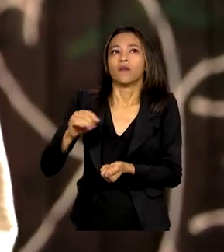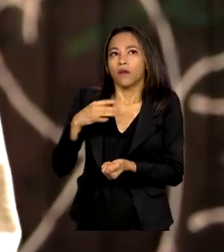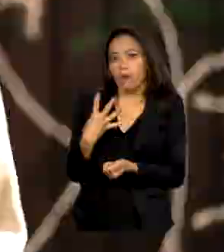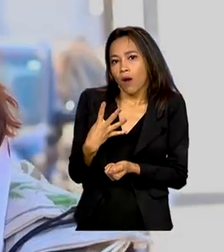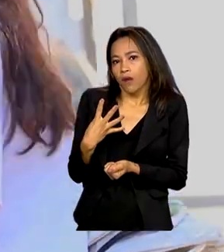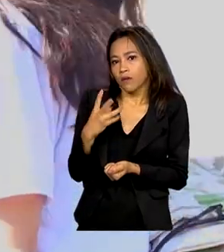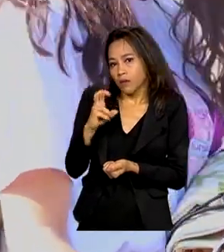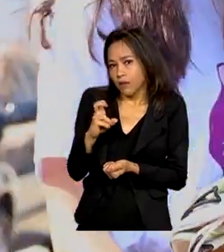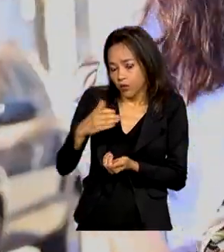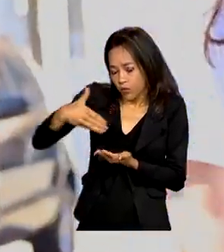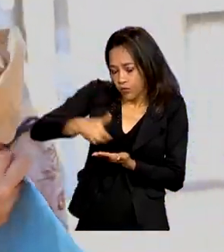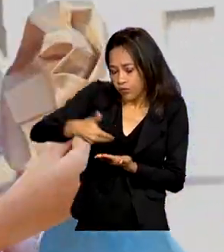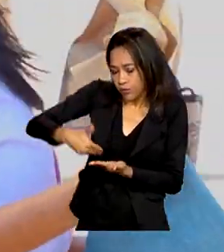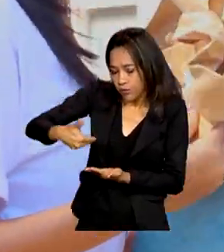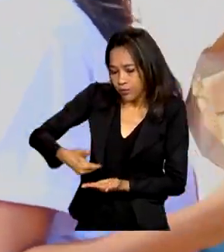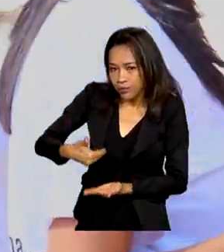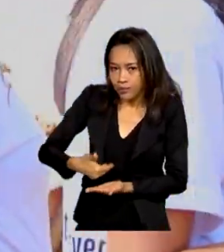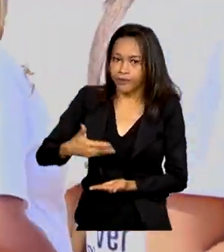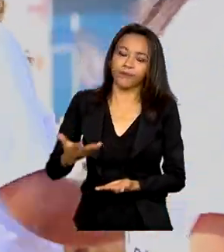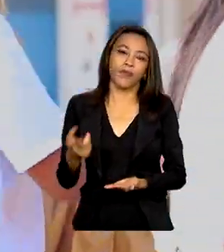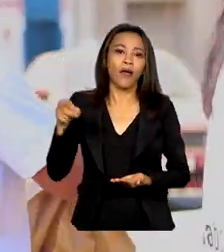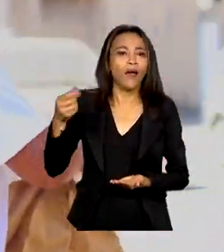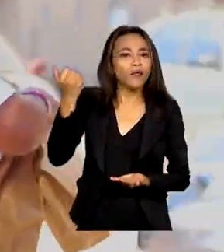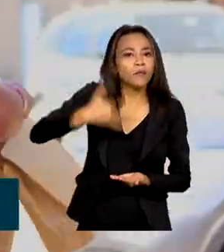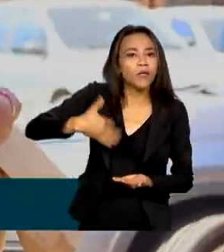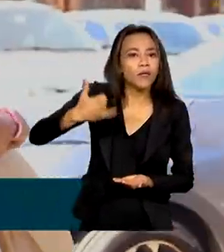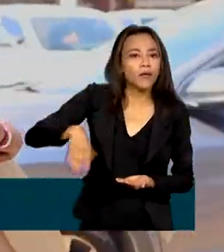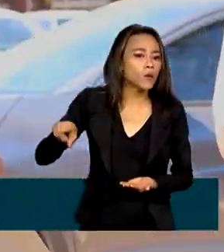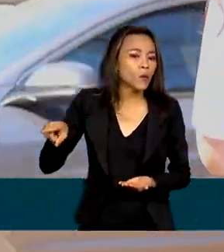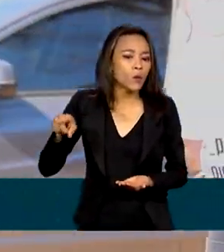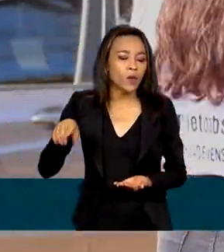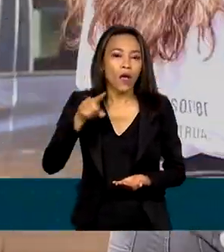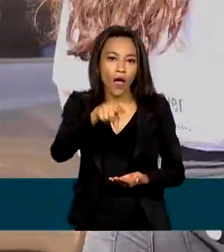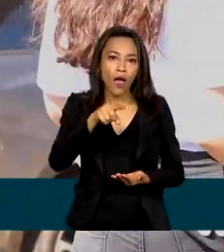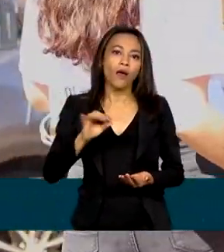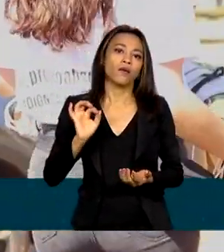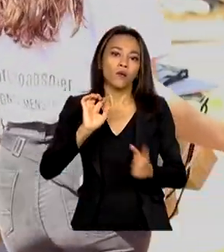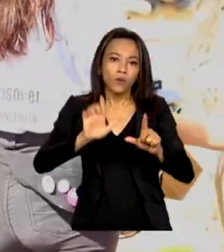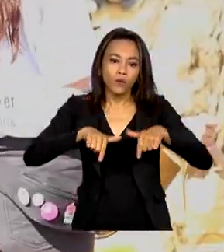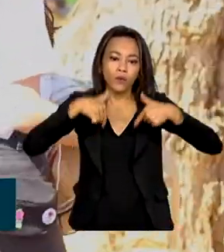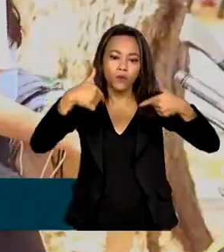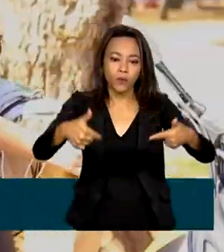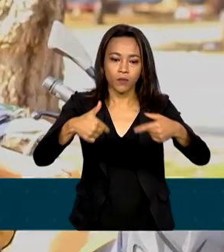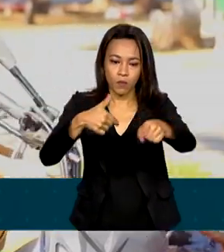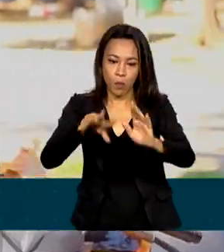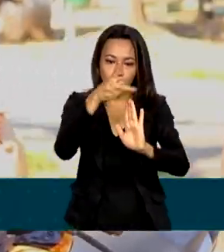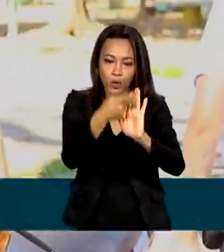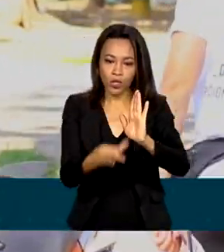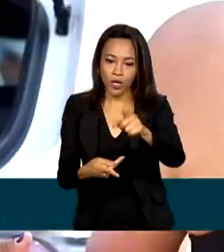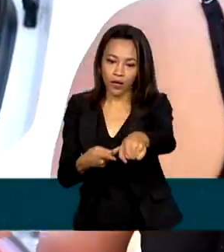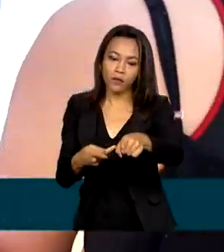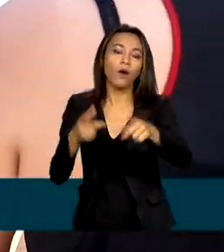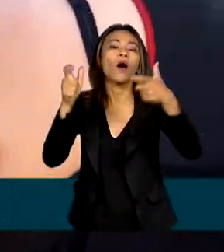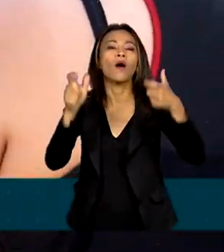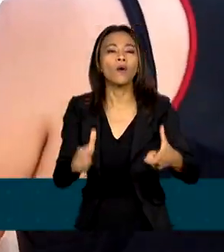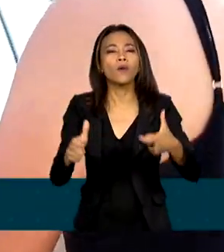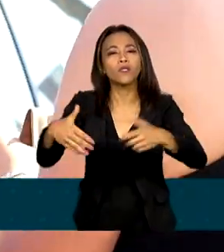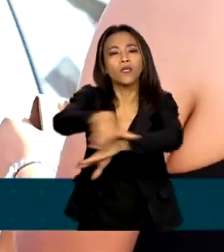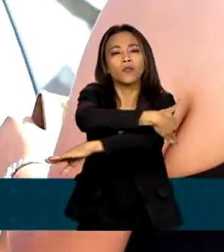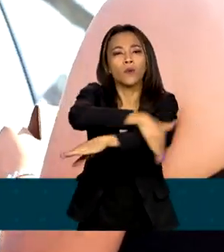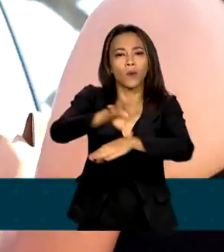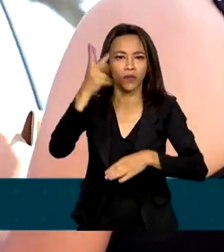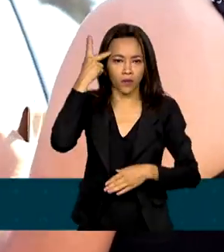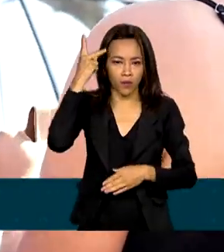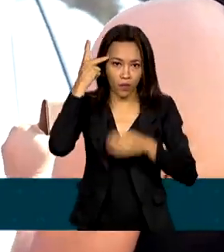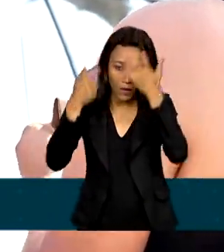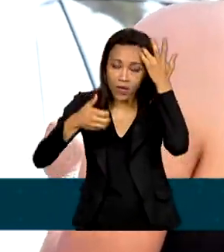5 camadas. Esse depoimento da Luciana foi gravado durante uma ação do projeto Absorver nas ruas de São Paulo e relata